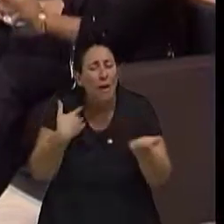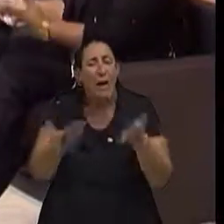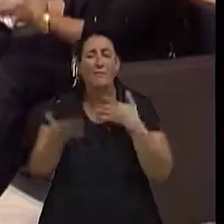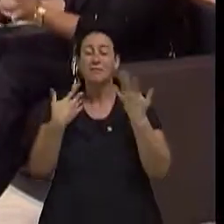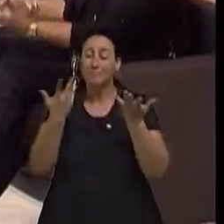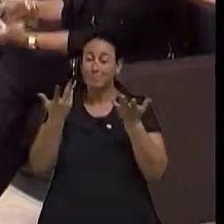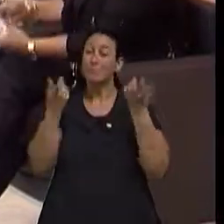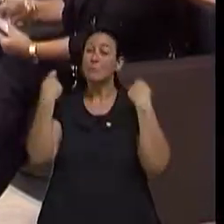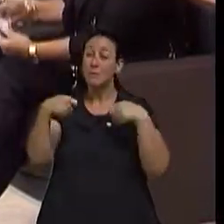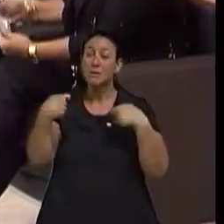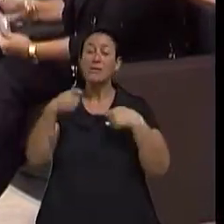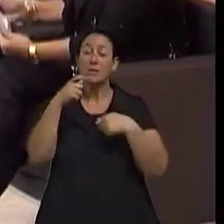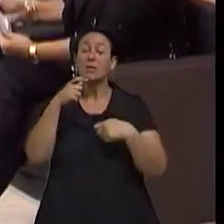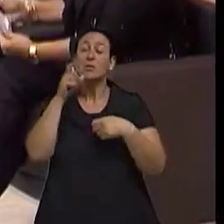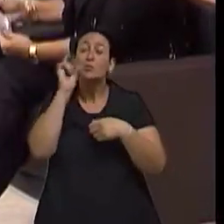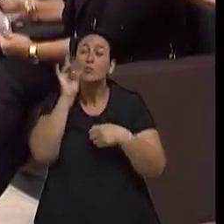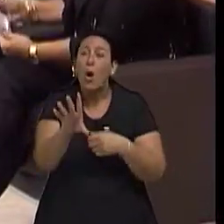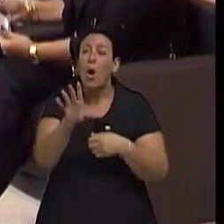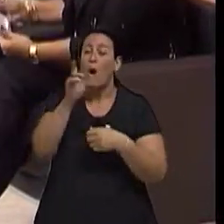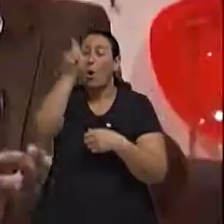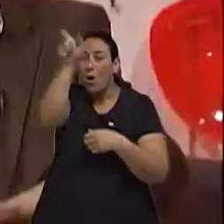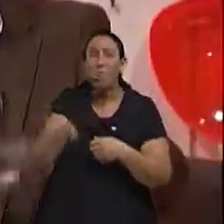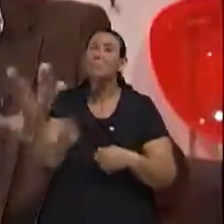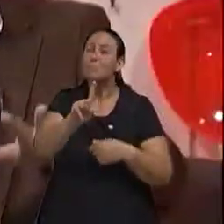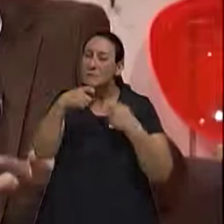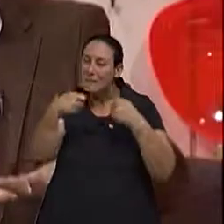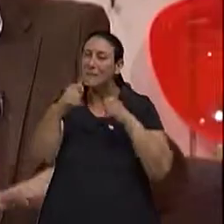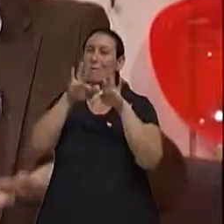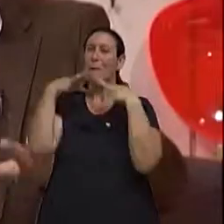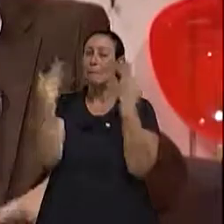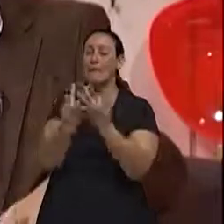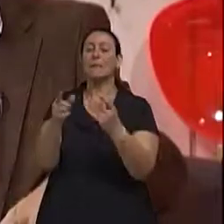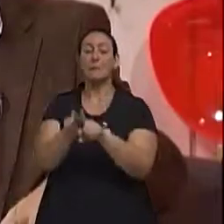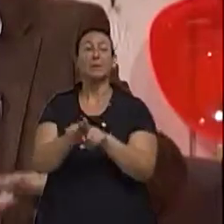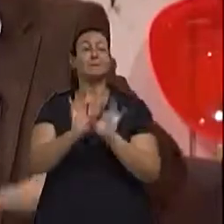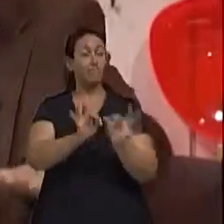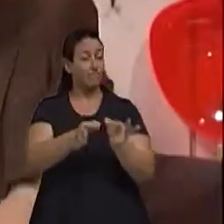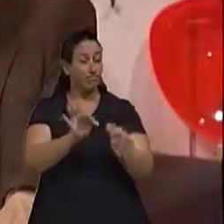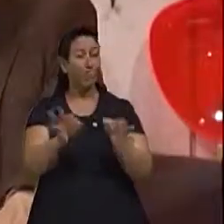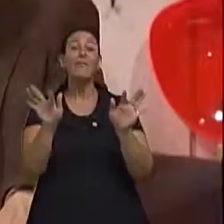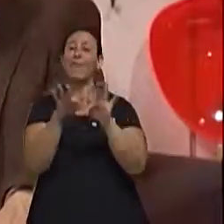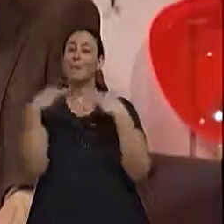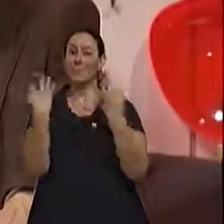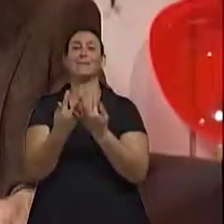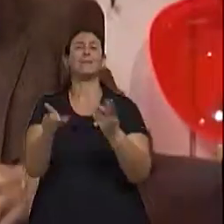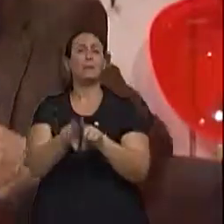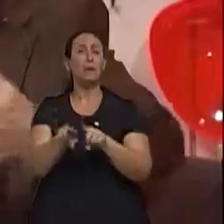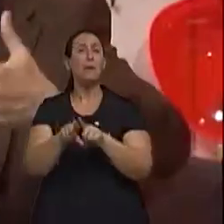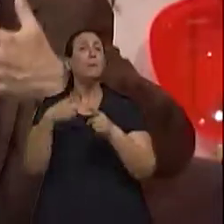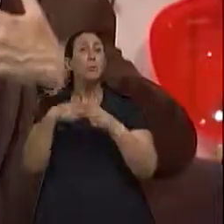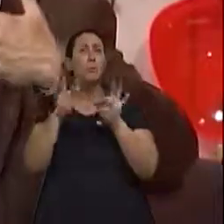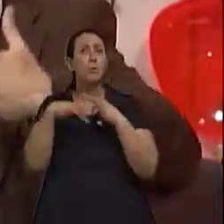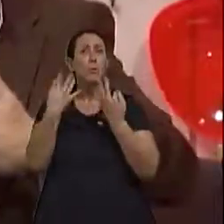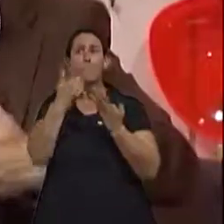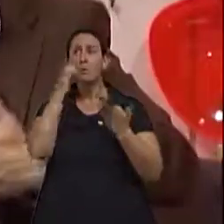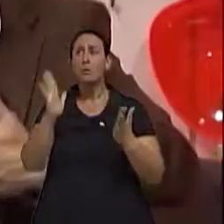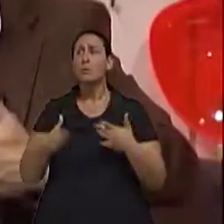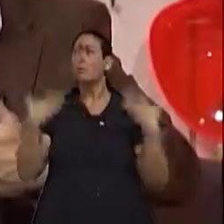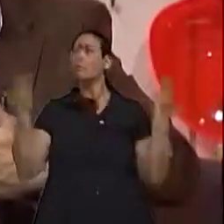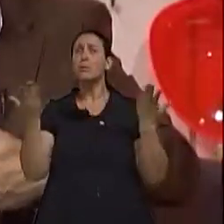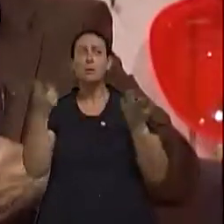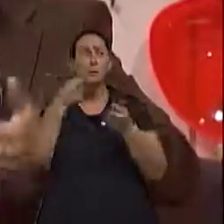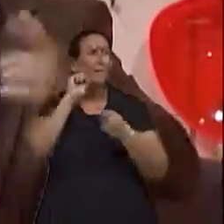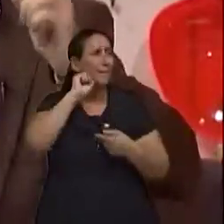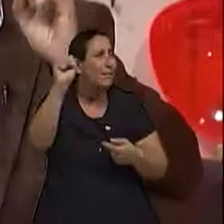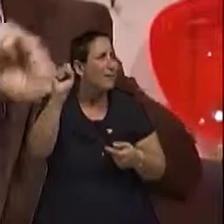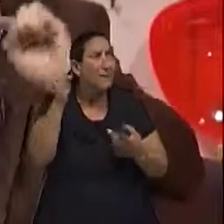família de um suicida, né, doutor? Exatamente. E é incrível porque essas pessoas acabam ficando desassistidas. Elas ficam muito mal